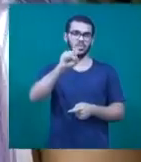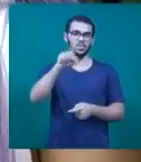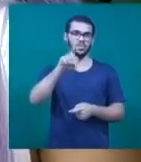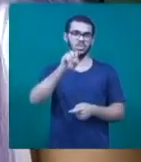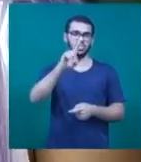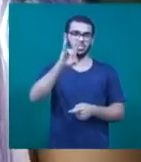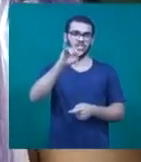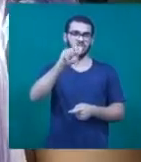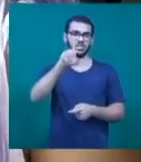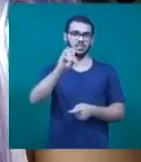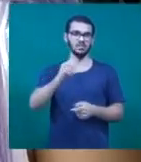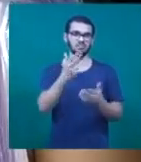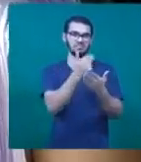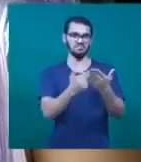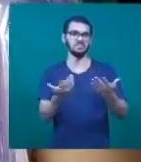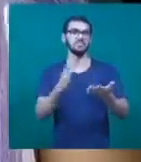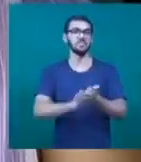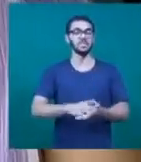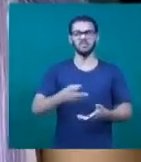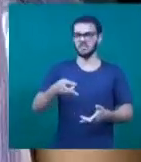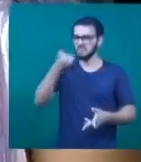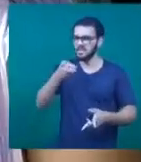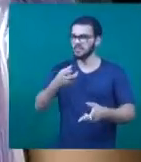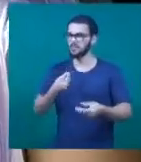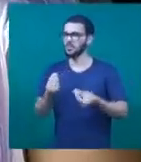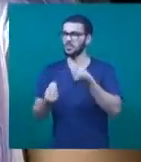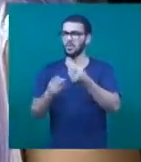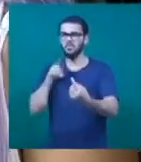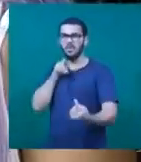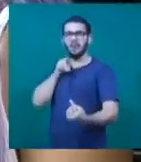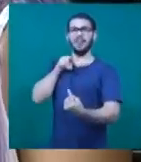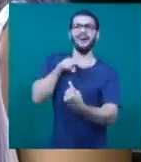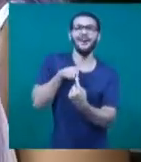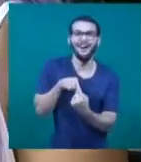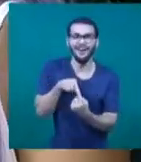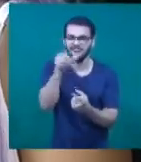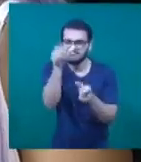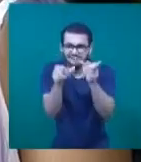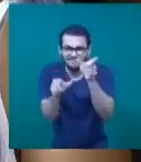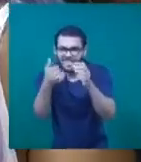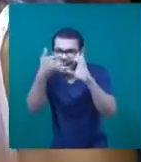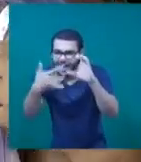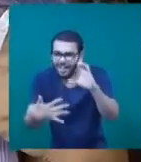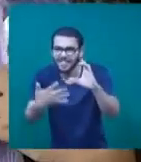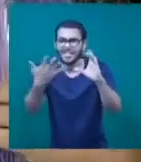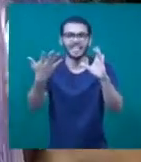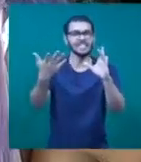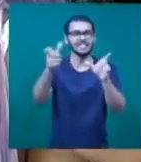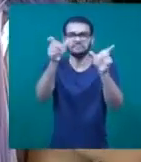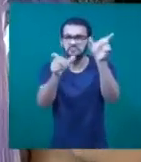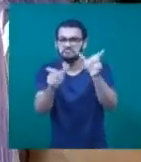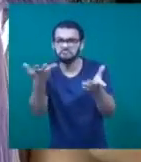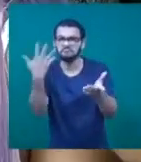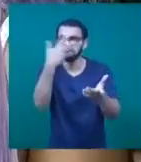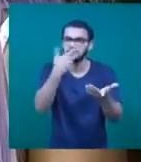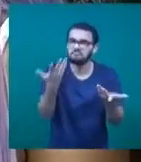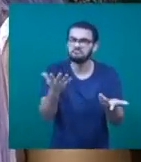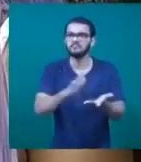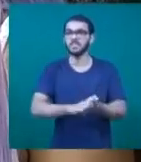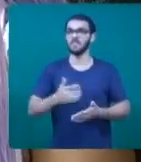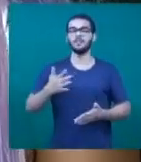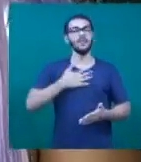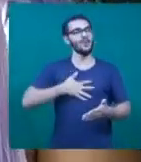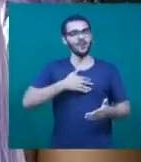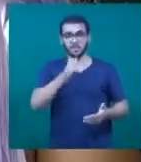gente se identifica, tanto pelo tipo físico, quanto pelas características mesmo da personagem. No caso, eu gosto muito da coragem dela, no